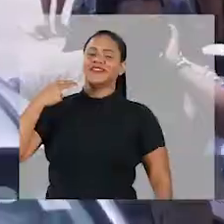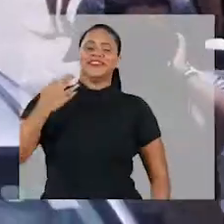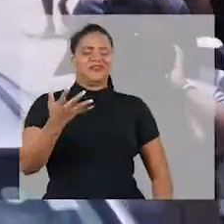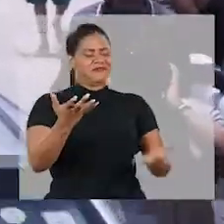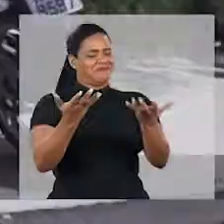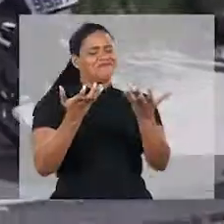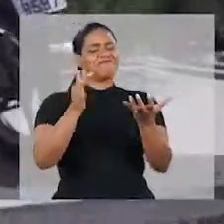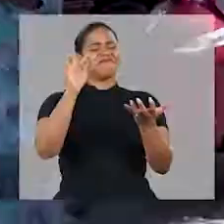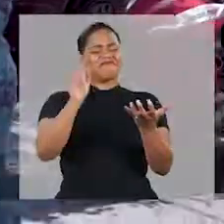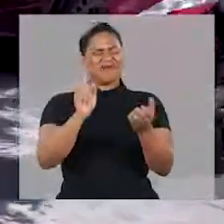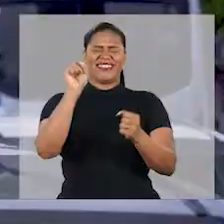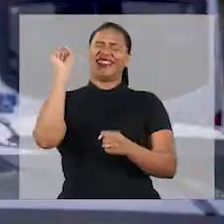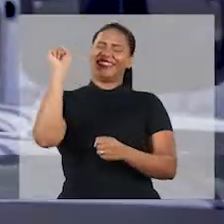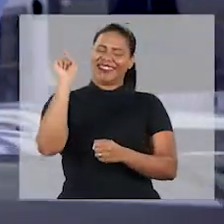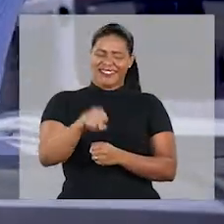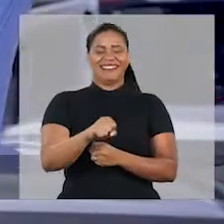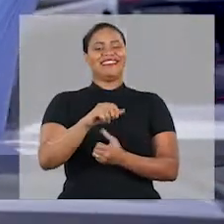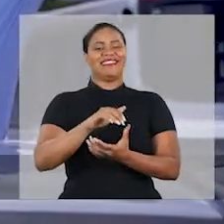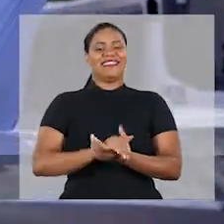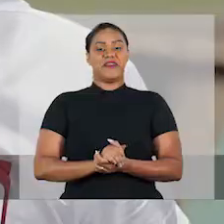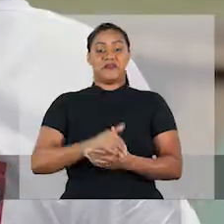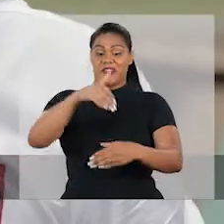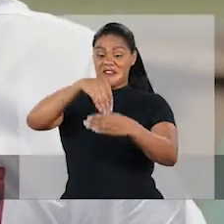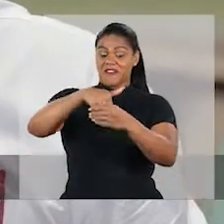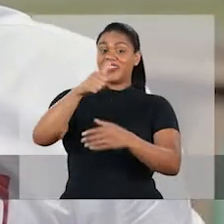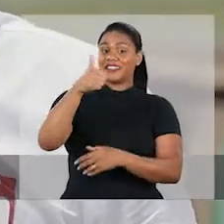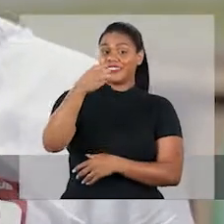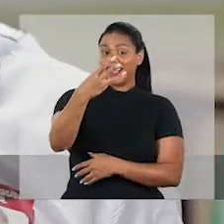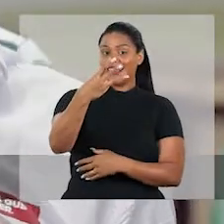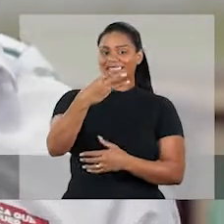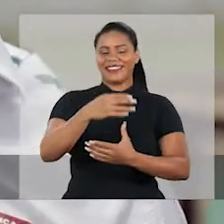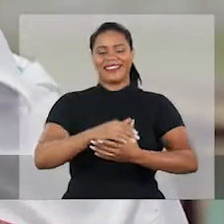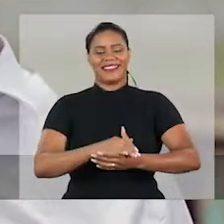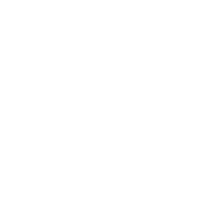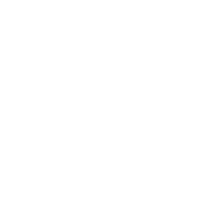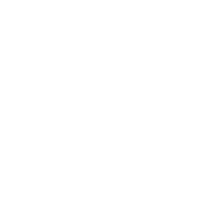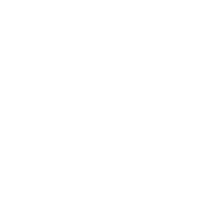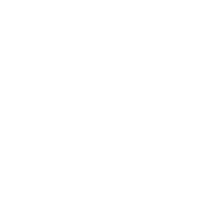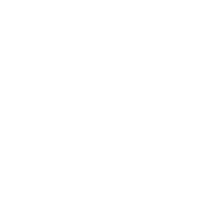Zé Neto já é o que Feira quer! É 13!